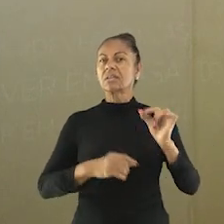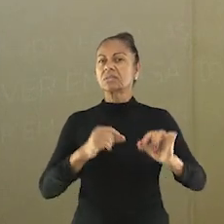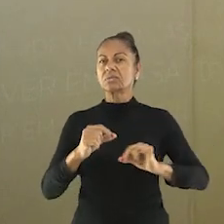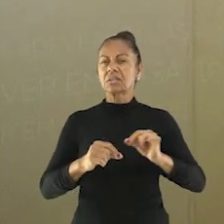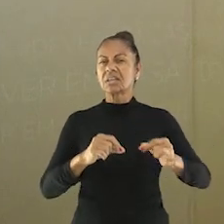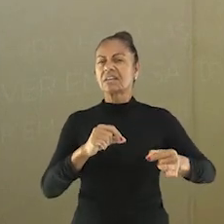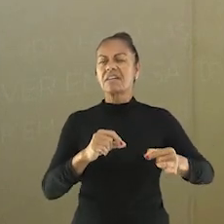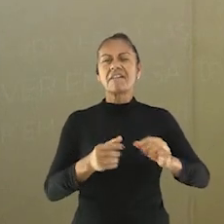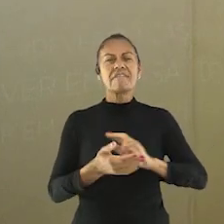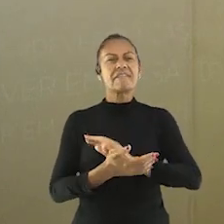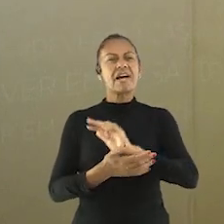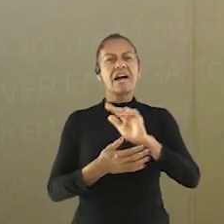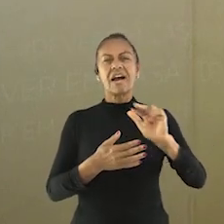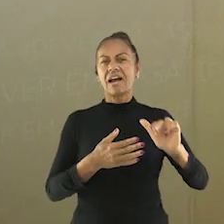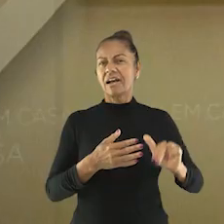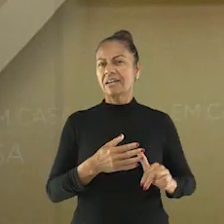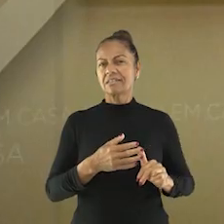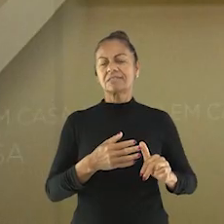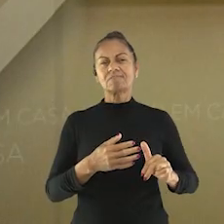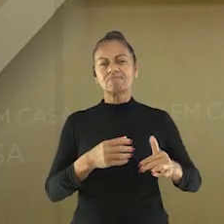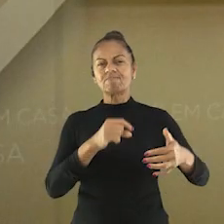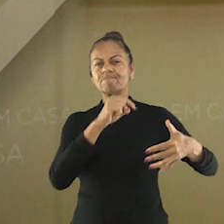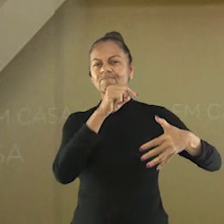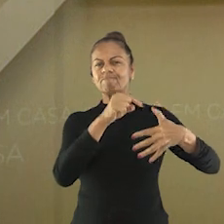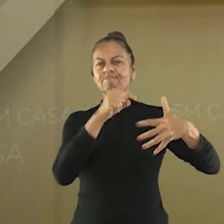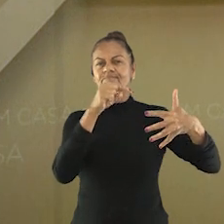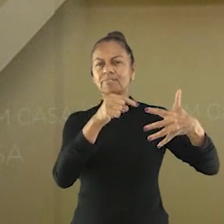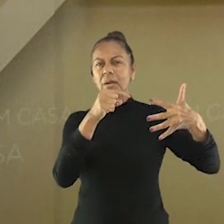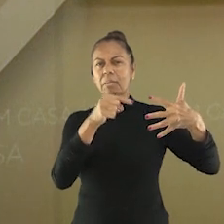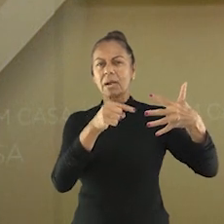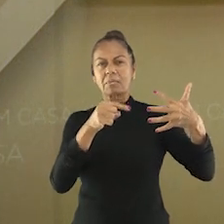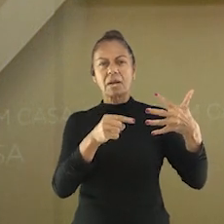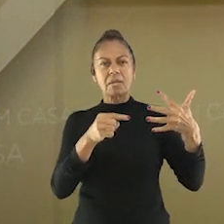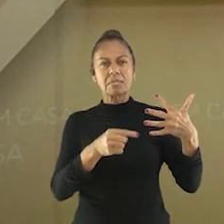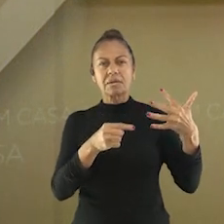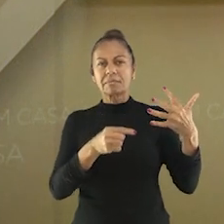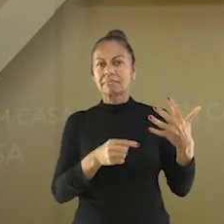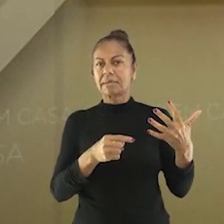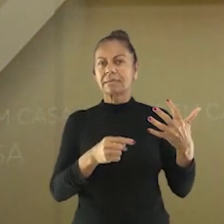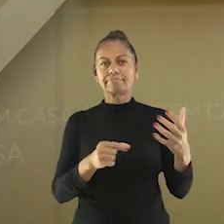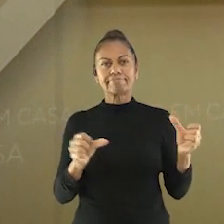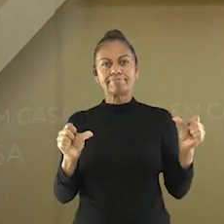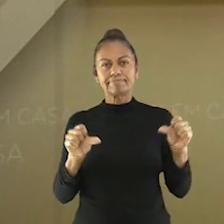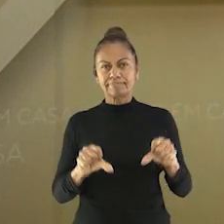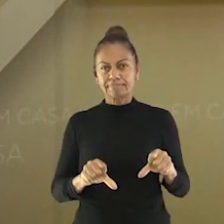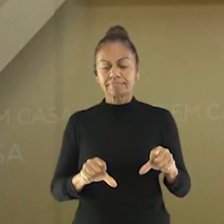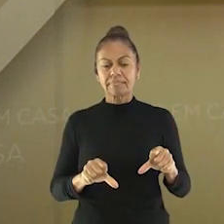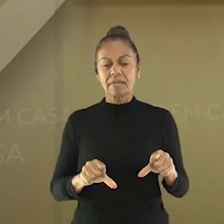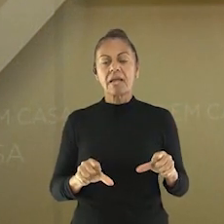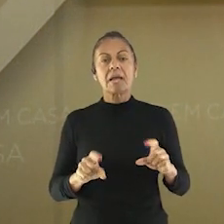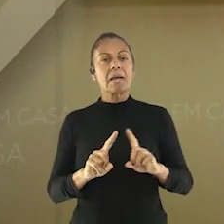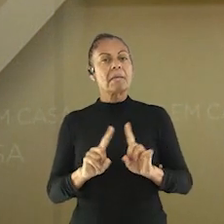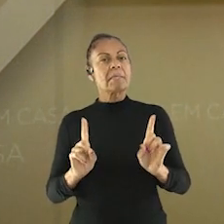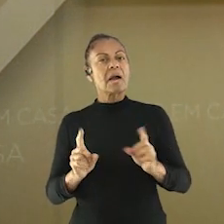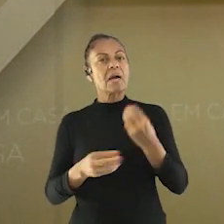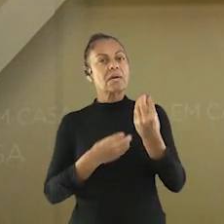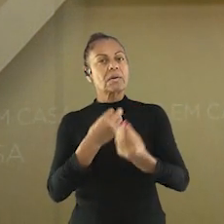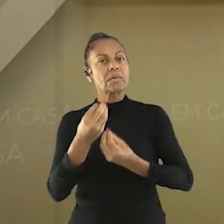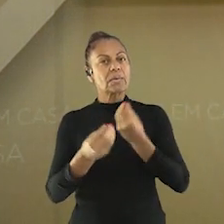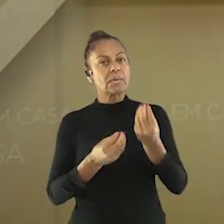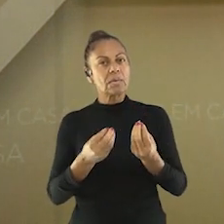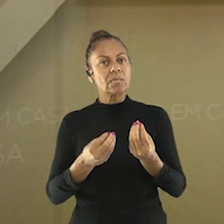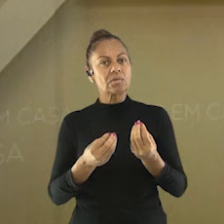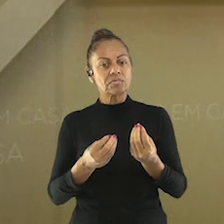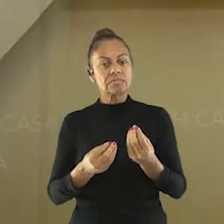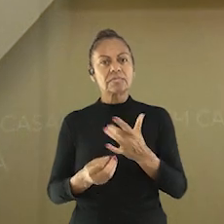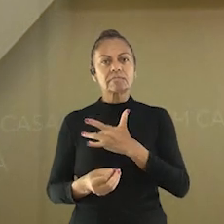ventre, dentre outros sintomas. E como é que eu sei que eu tenho alguma intolerância alimentar e não estou confundindo com outro problema de saúde?